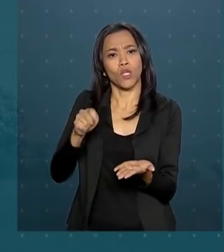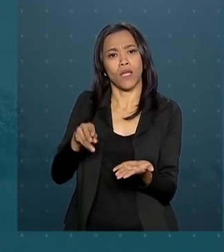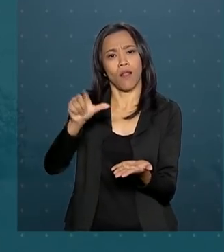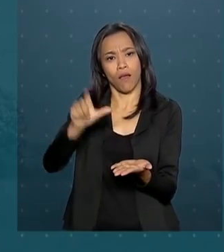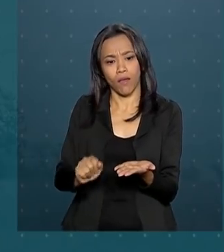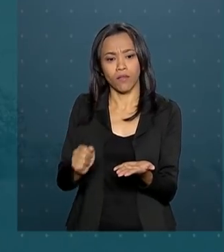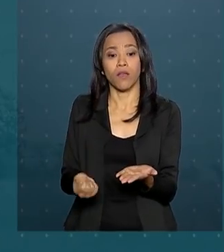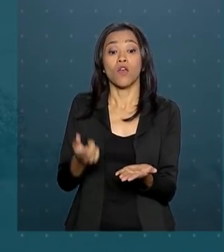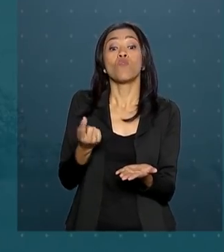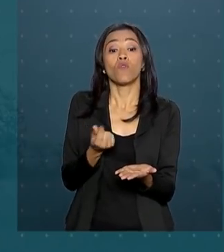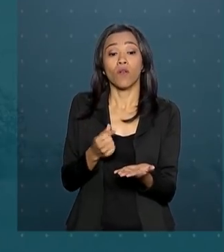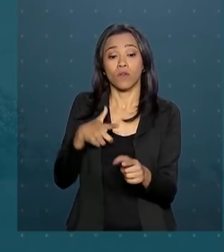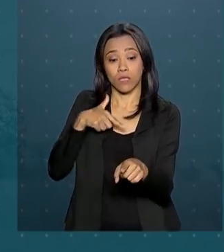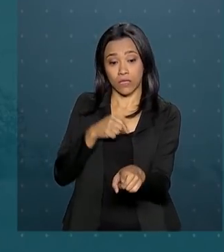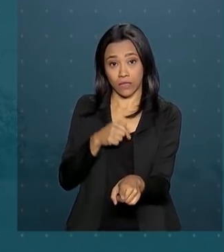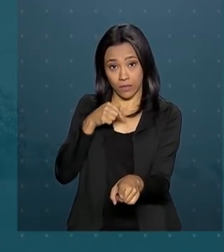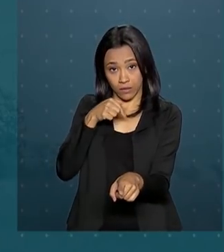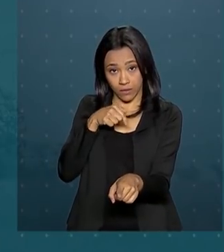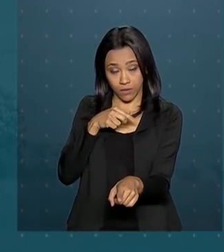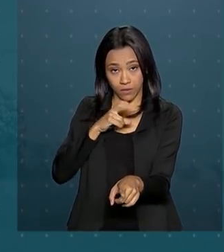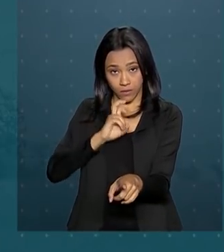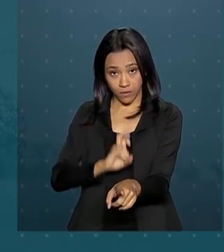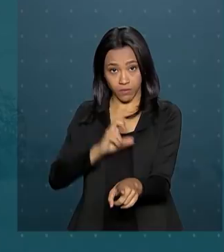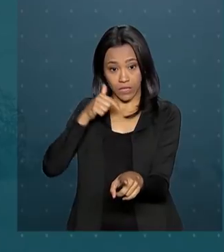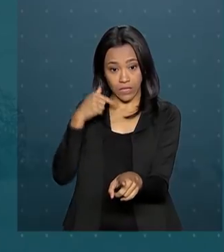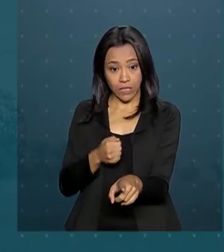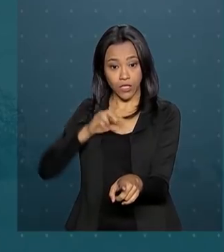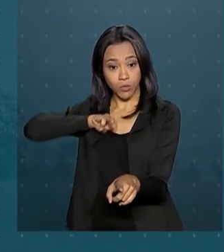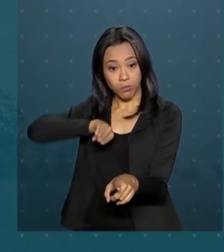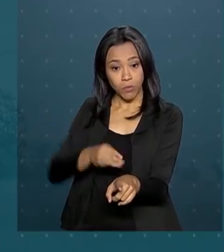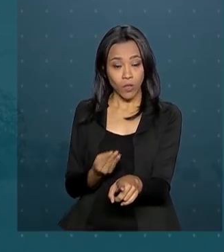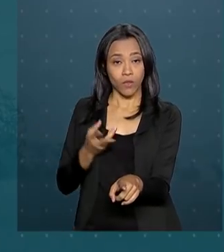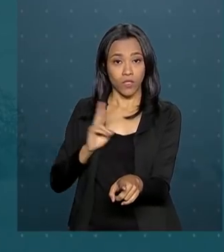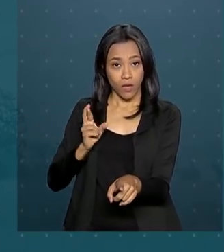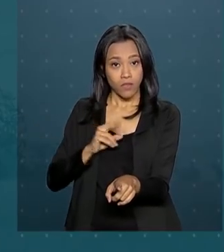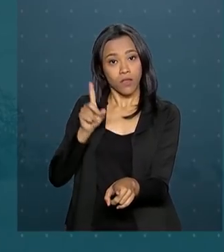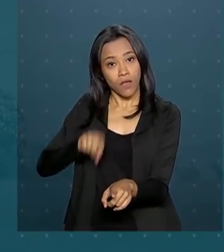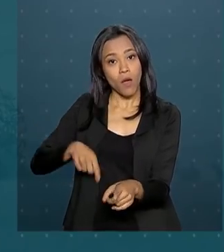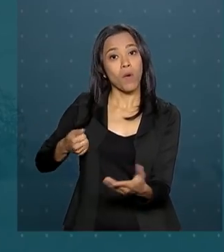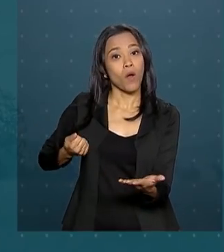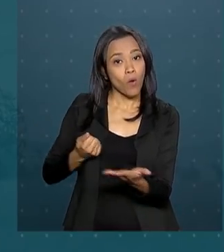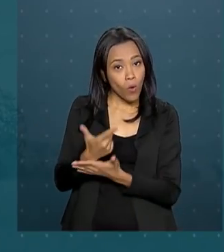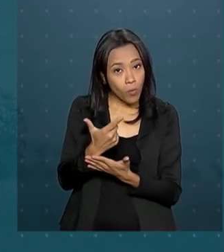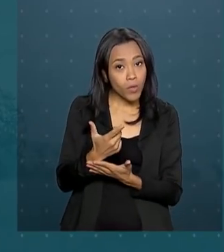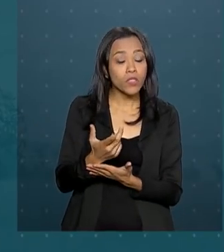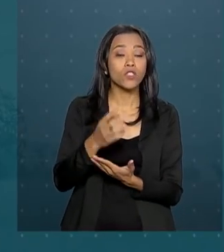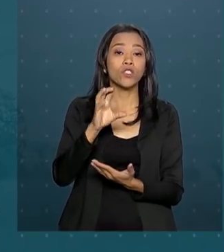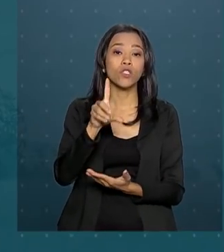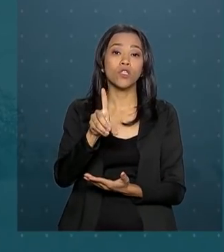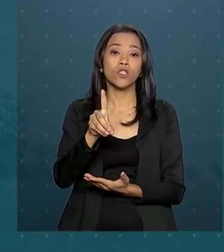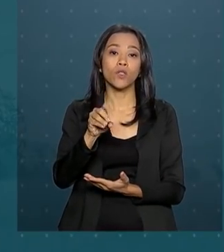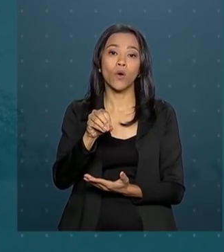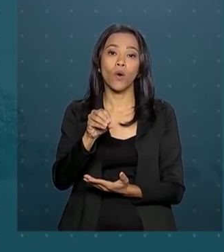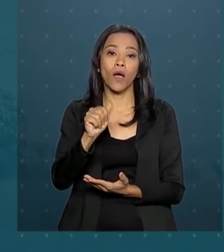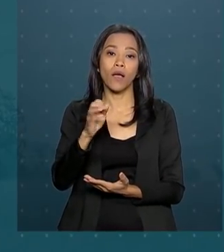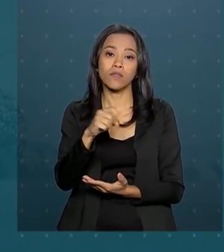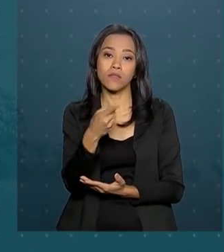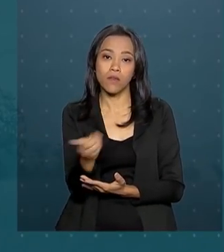57 milhões de reais na modalidade compra com doação simultânea em 2018.